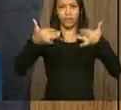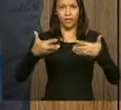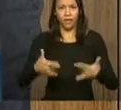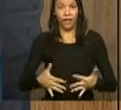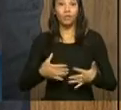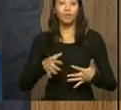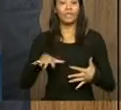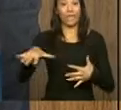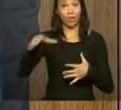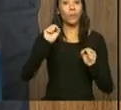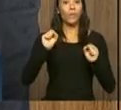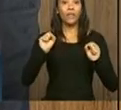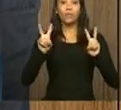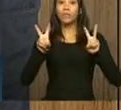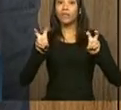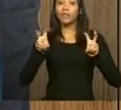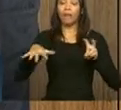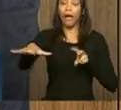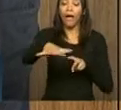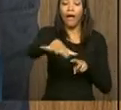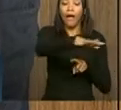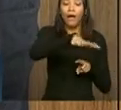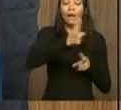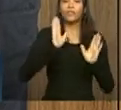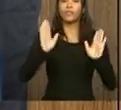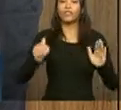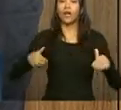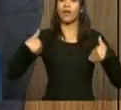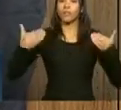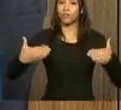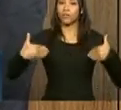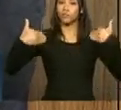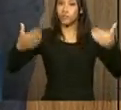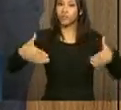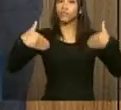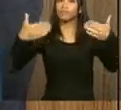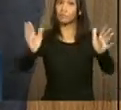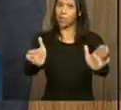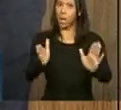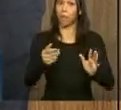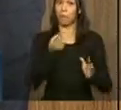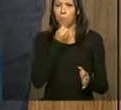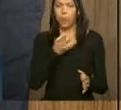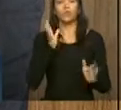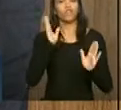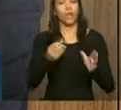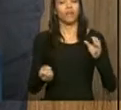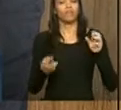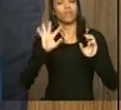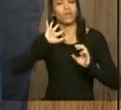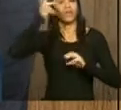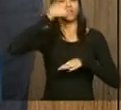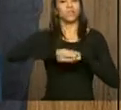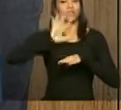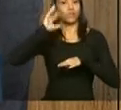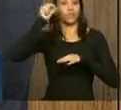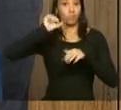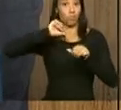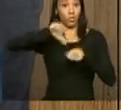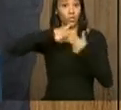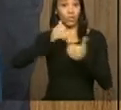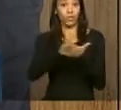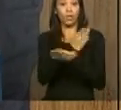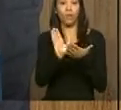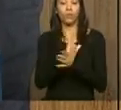houve avanços nessa cooperação e já foram definidas as mudanças que terão que ser feitas em algumas áreas e essas